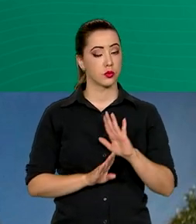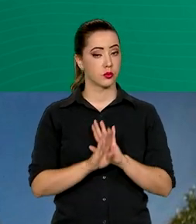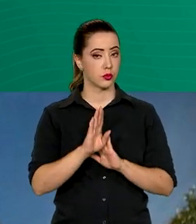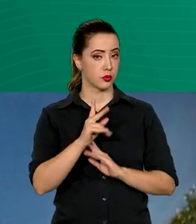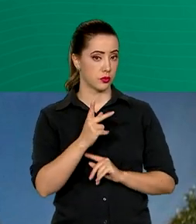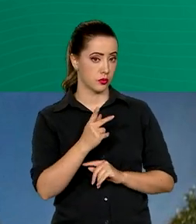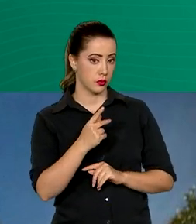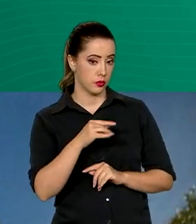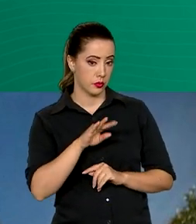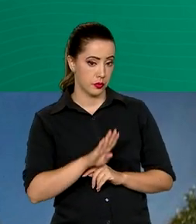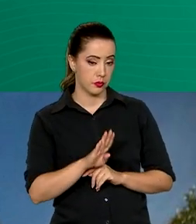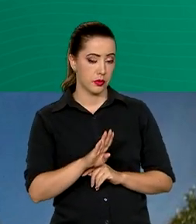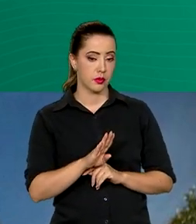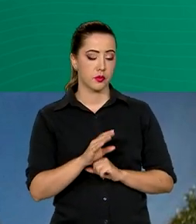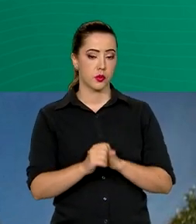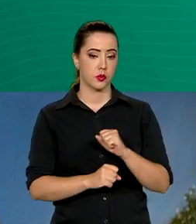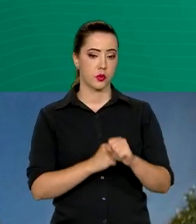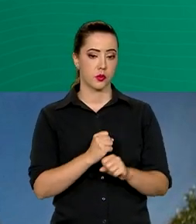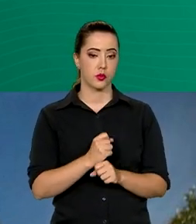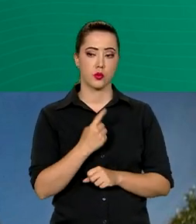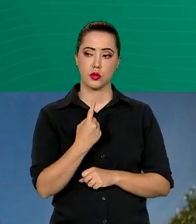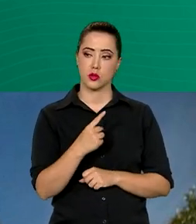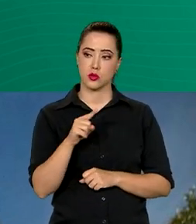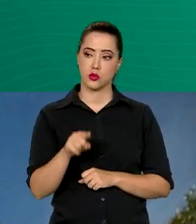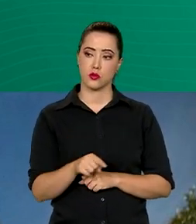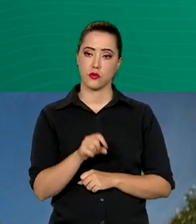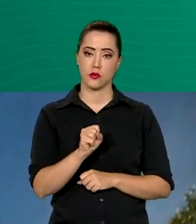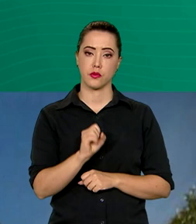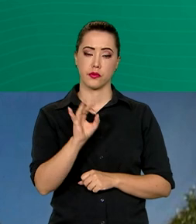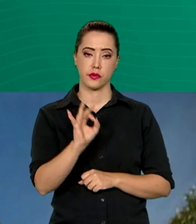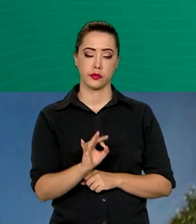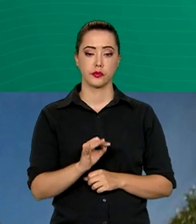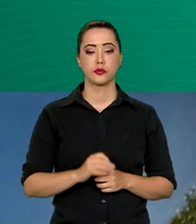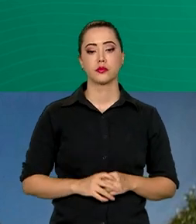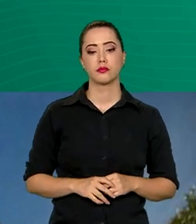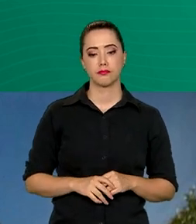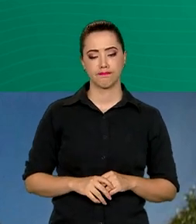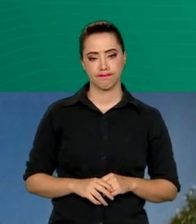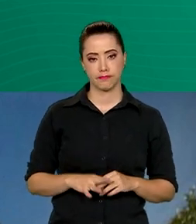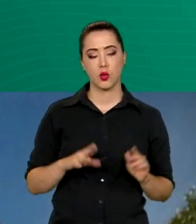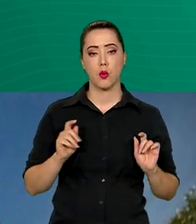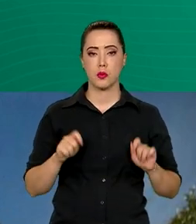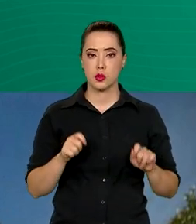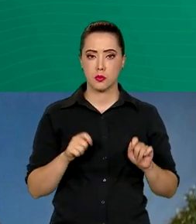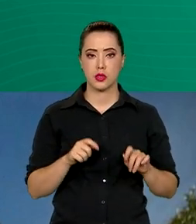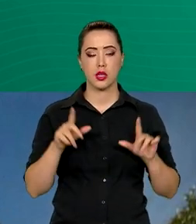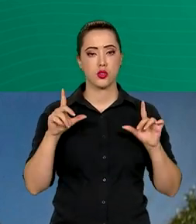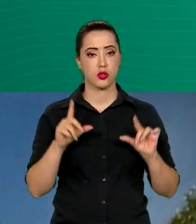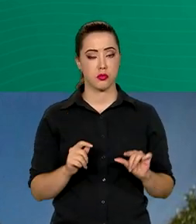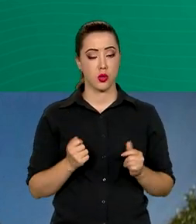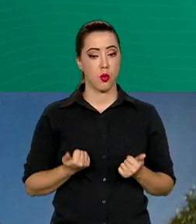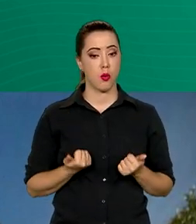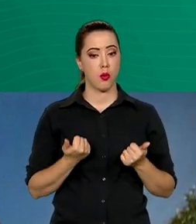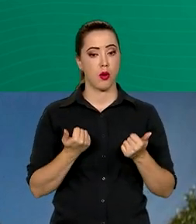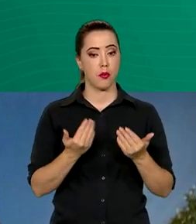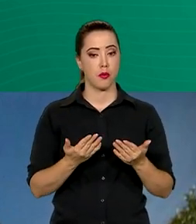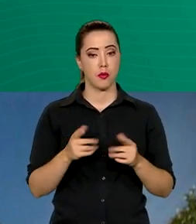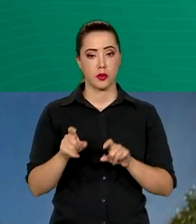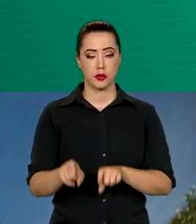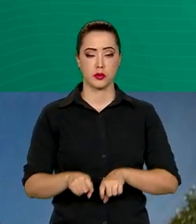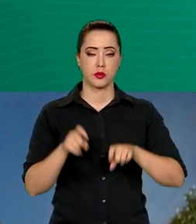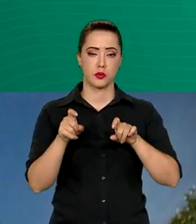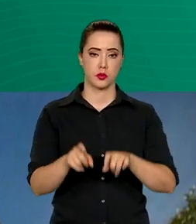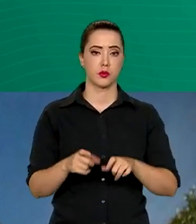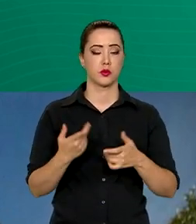crescimento para o ano que vem é de 1,8%, com expectativa de menor contribuição da agropecuária